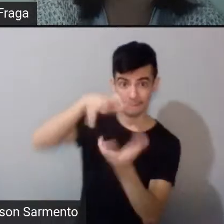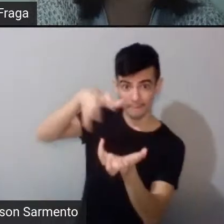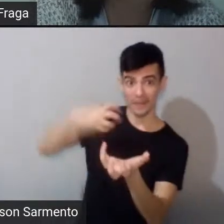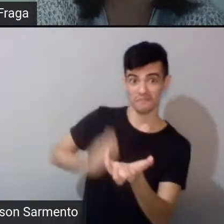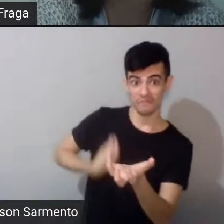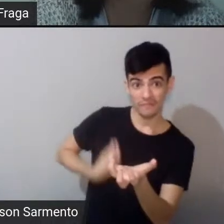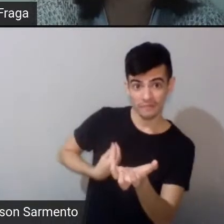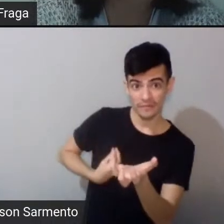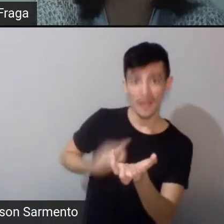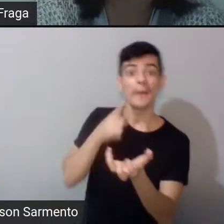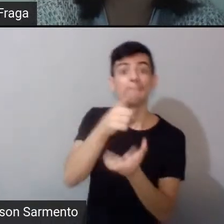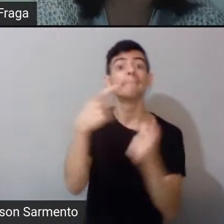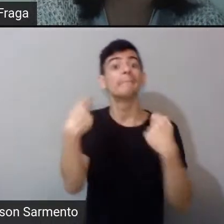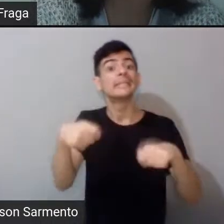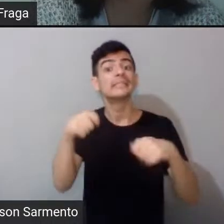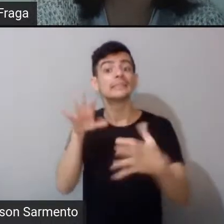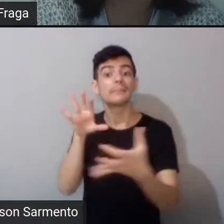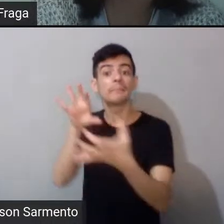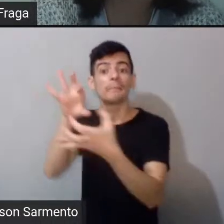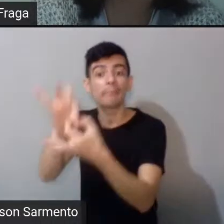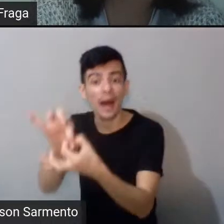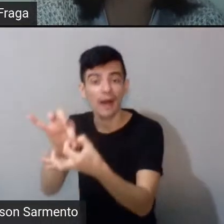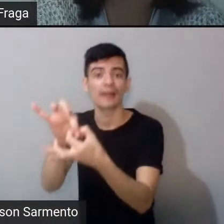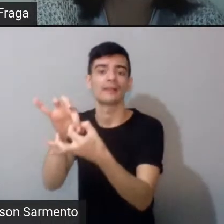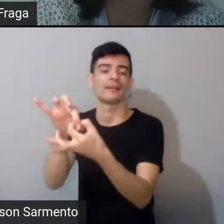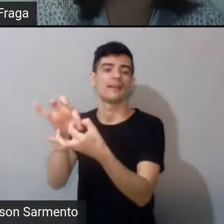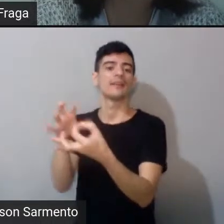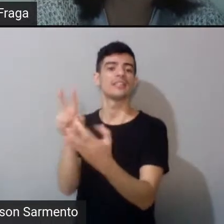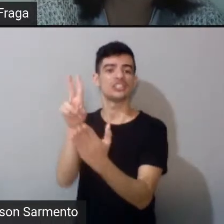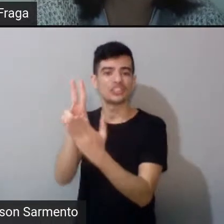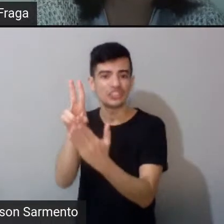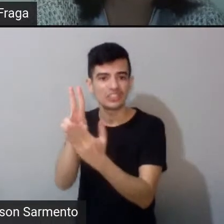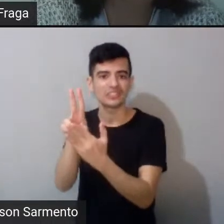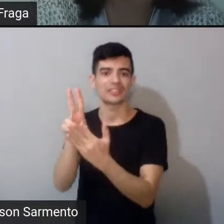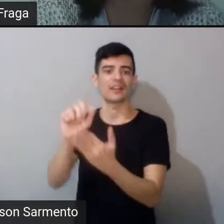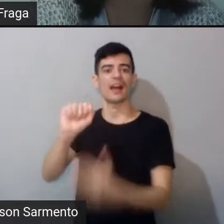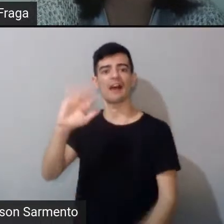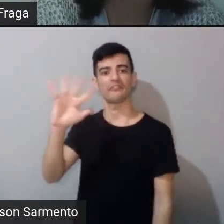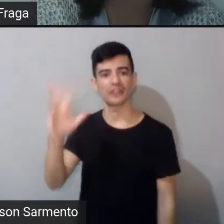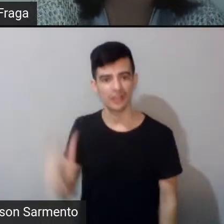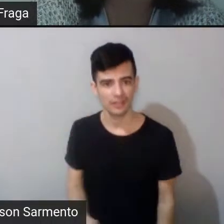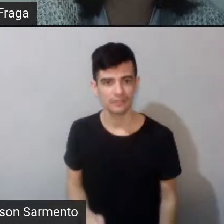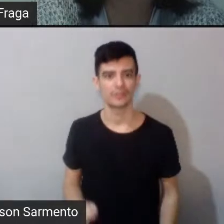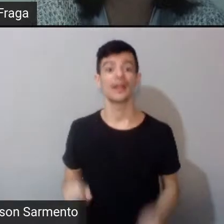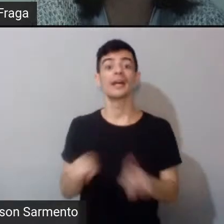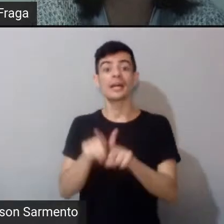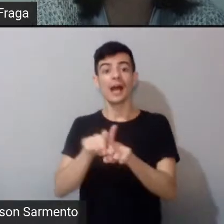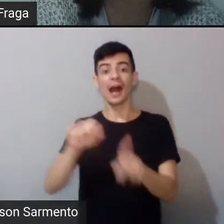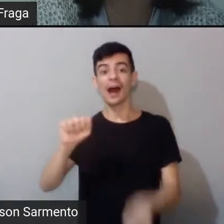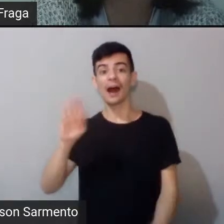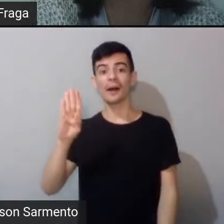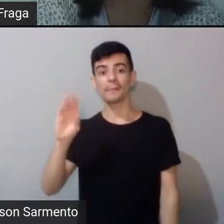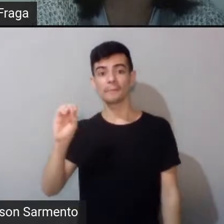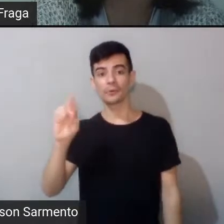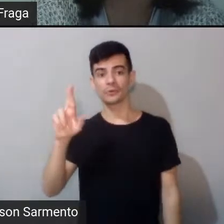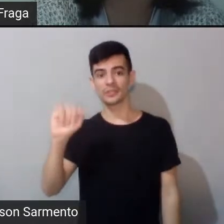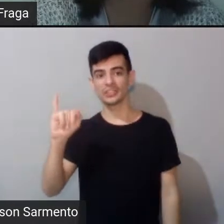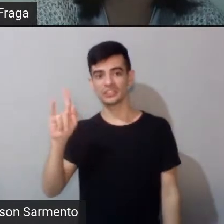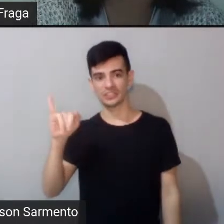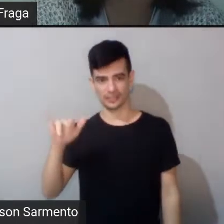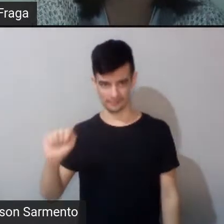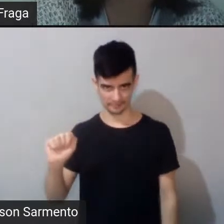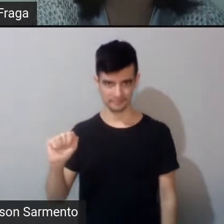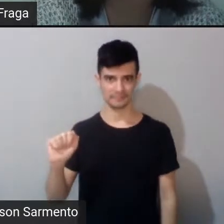africanas, aborígenes, porque somos nós que estamos lutando para que o planeta continue...